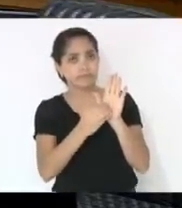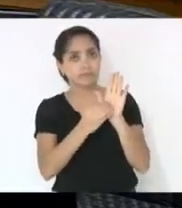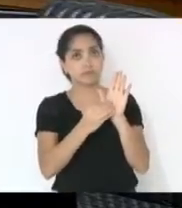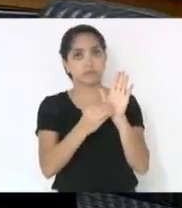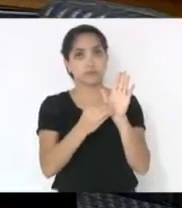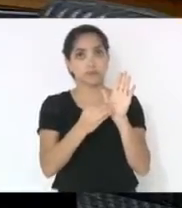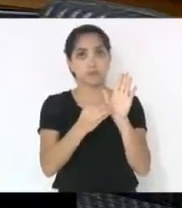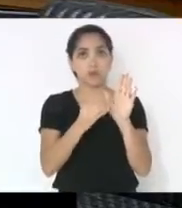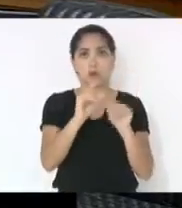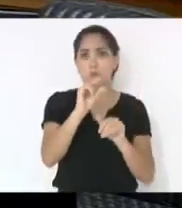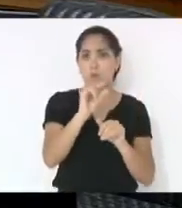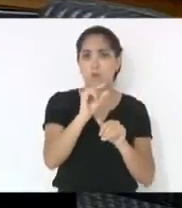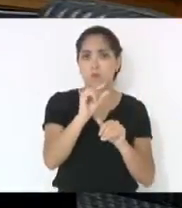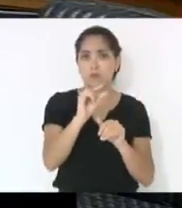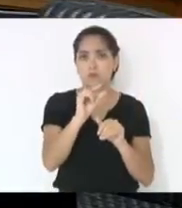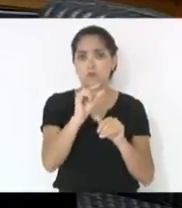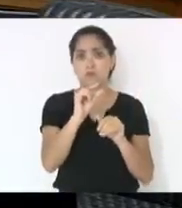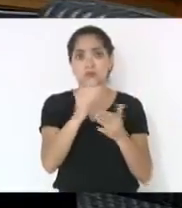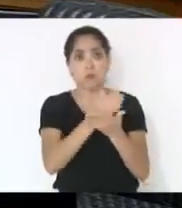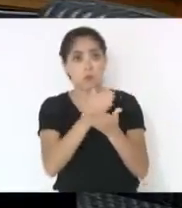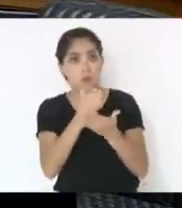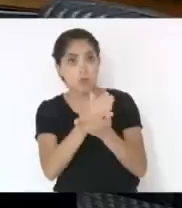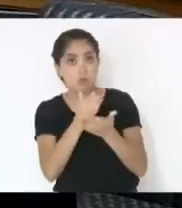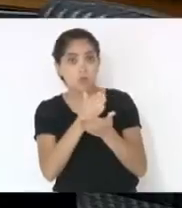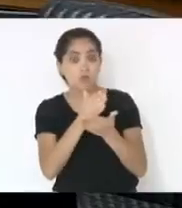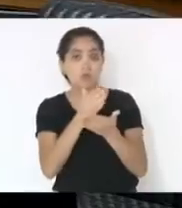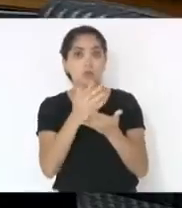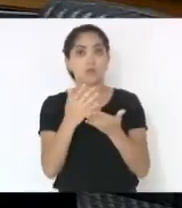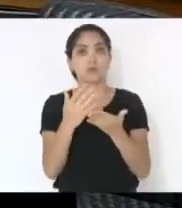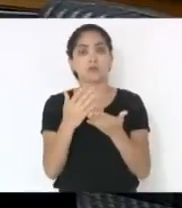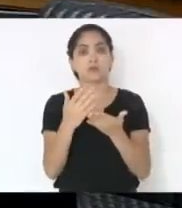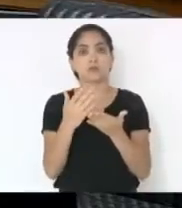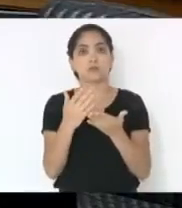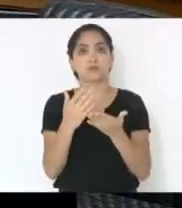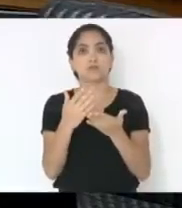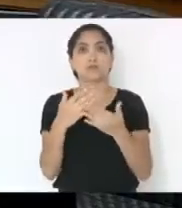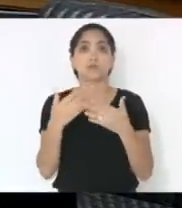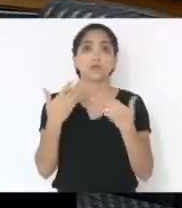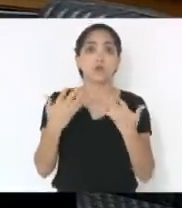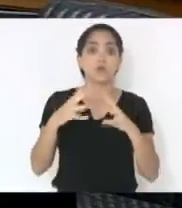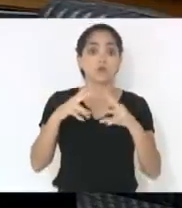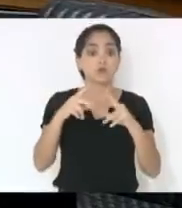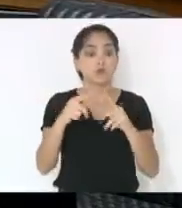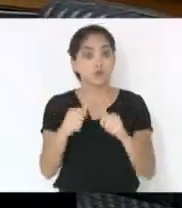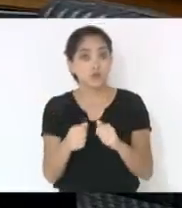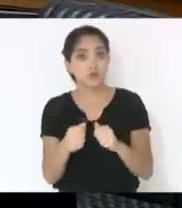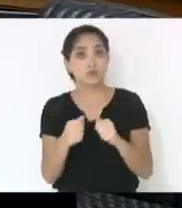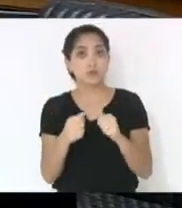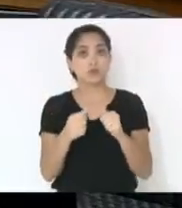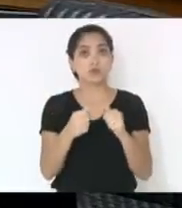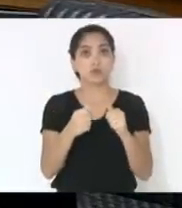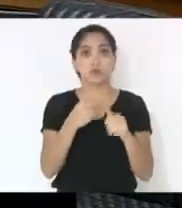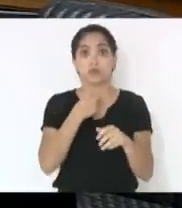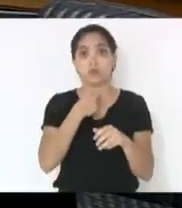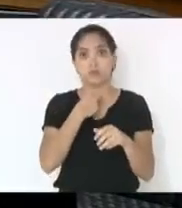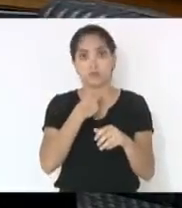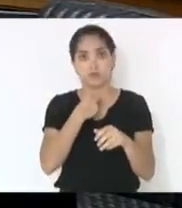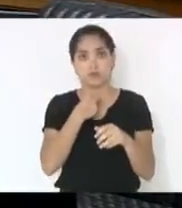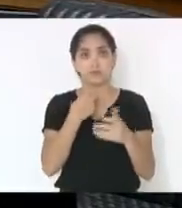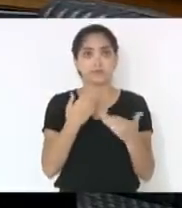poucas coisas. A medida provisória diz o que não pode. Então, tudo o que está fora do que não pode, pode.